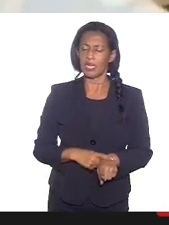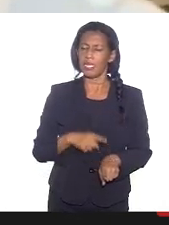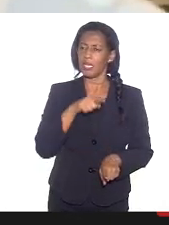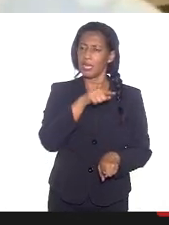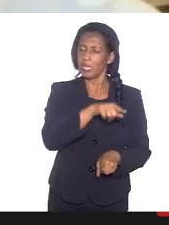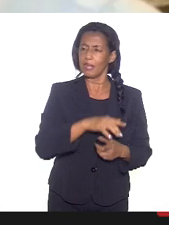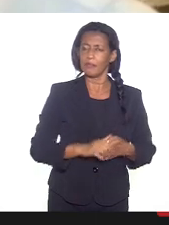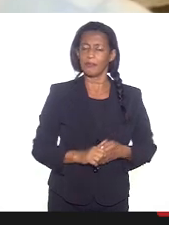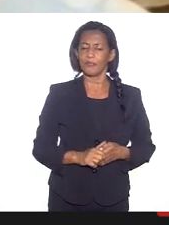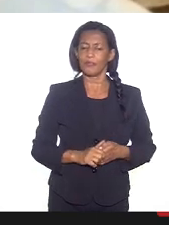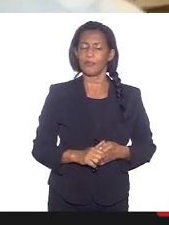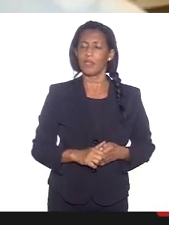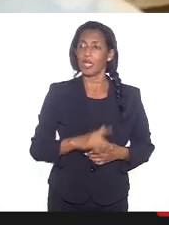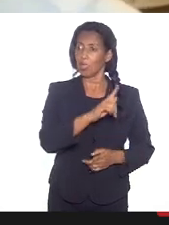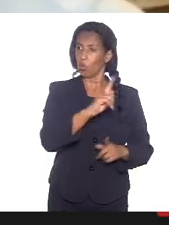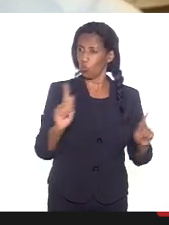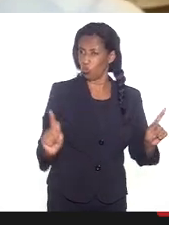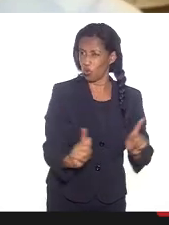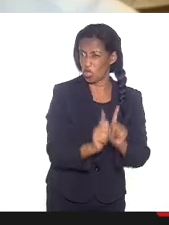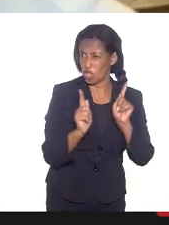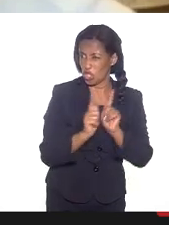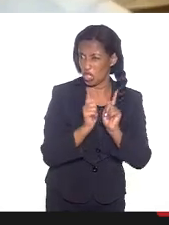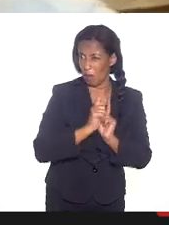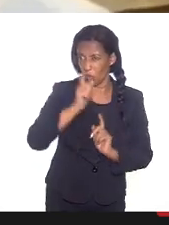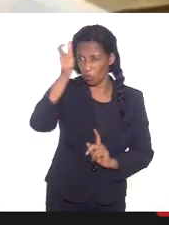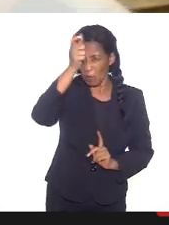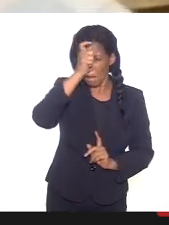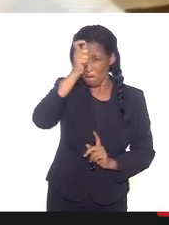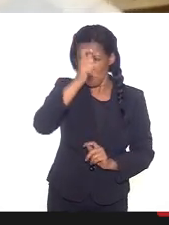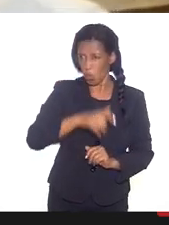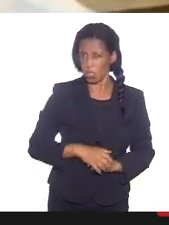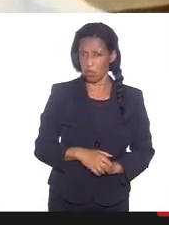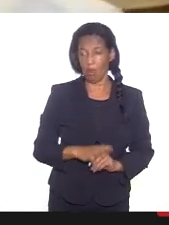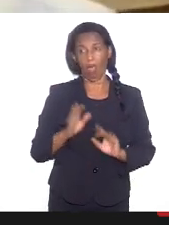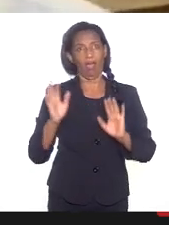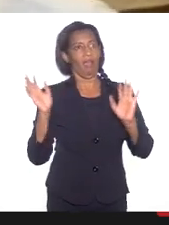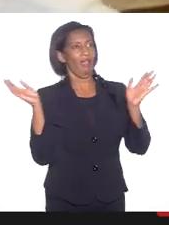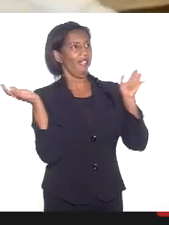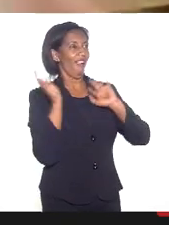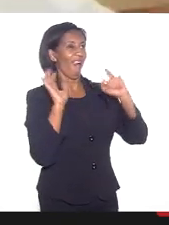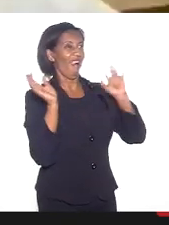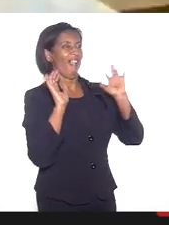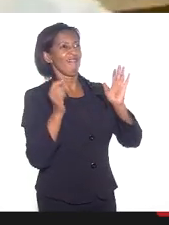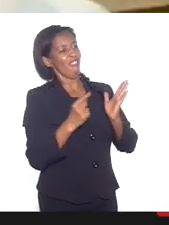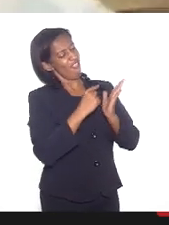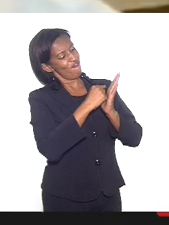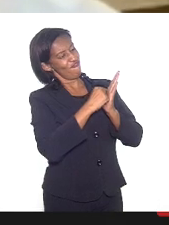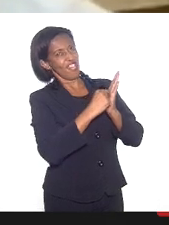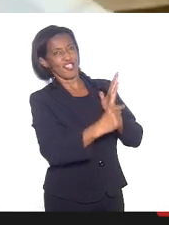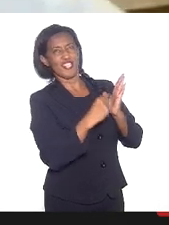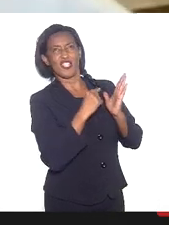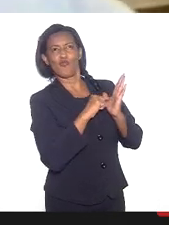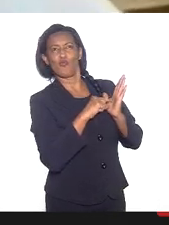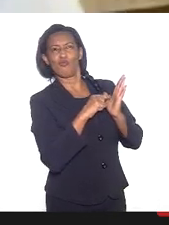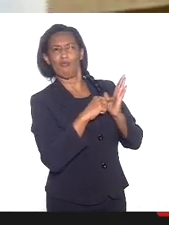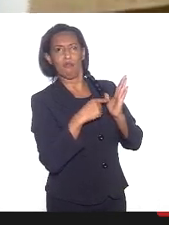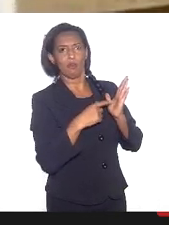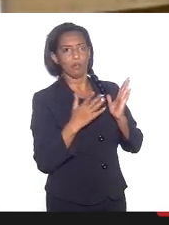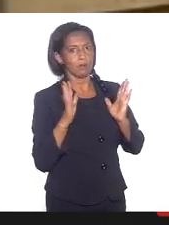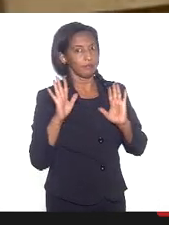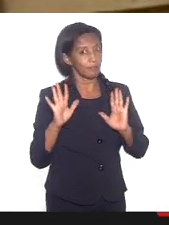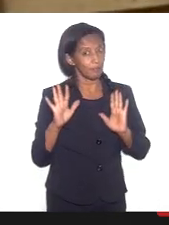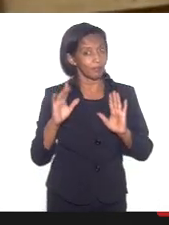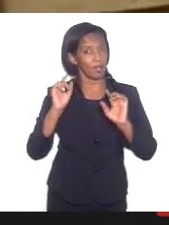o código da mel é coisa do demônio? Ah, não, é porque no versículo assim, mas olha